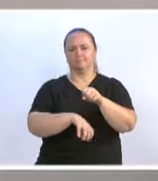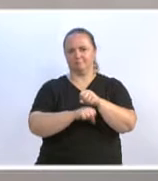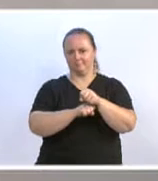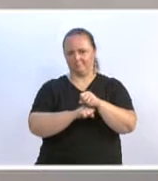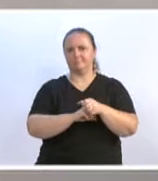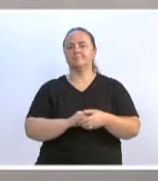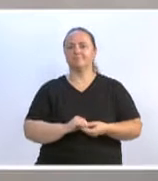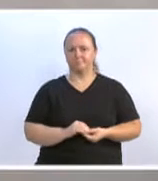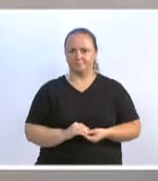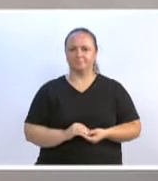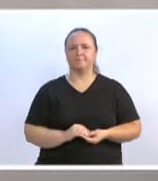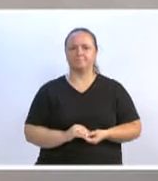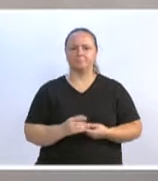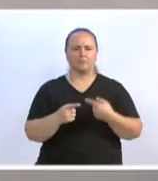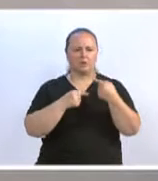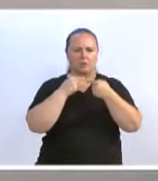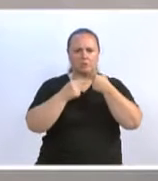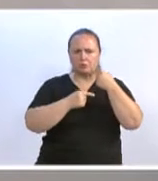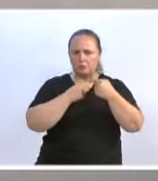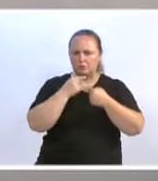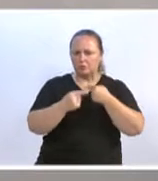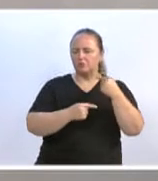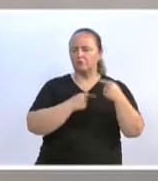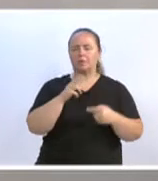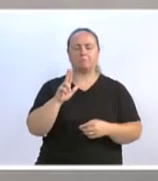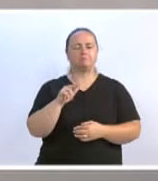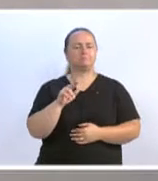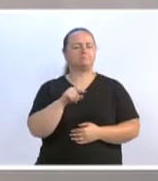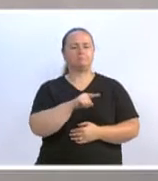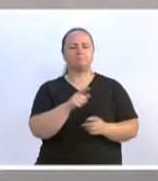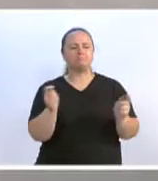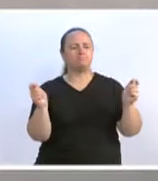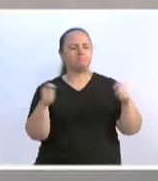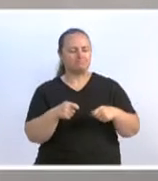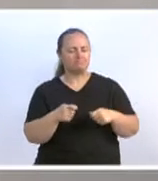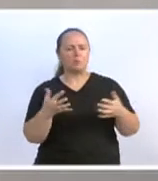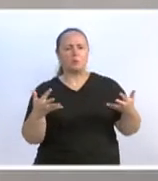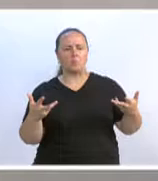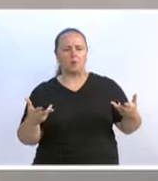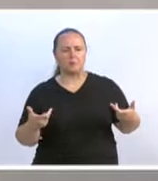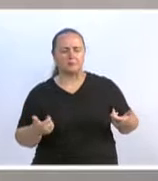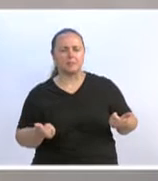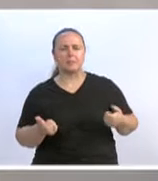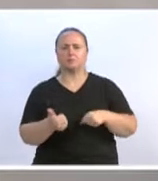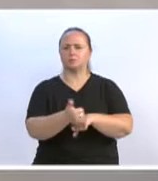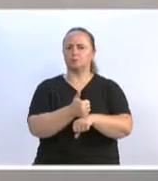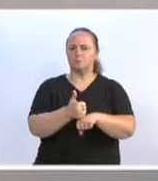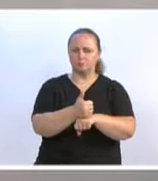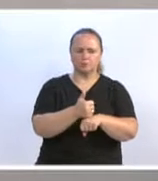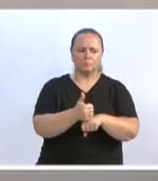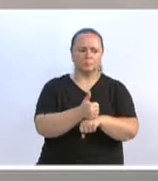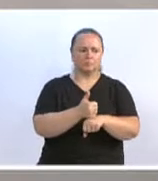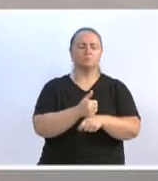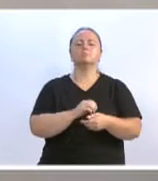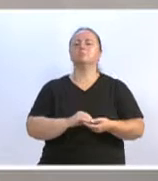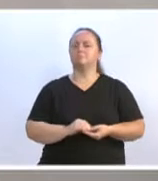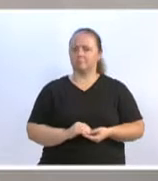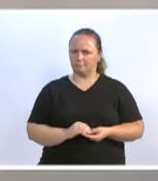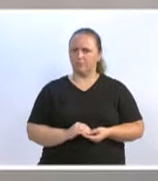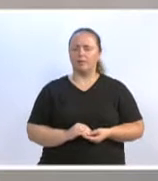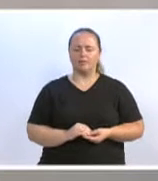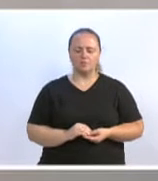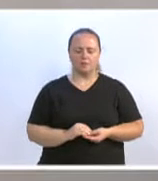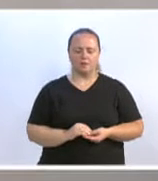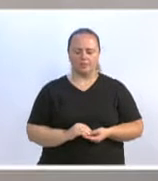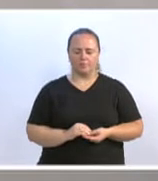E eu não tenho dúvidas pelas suas qualidades, pela sua capacidade, pelo seu profissionalismo, que ele também, a exemplo do que fez